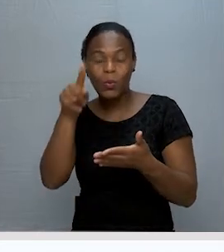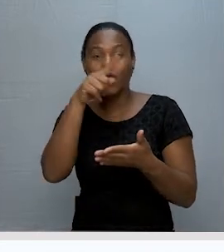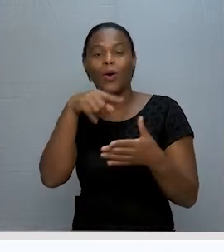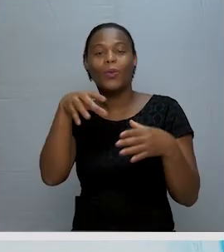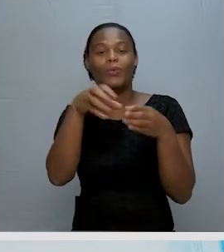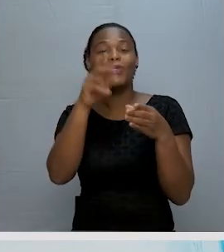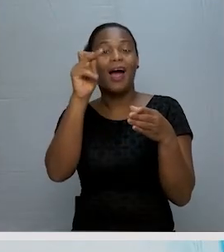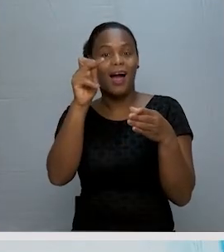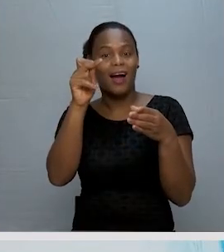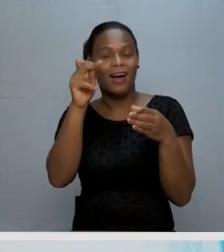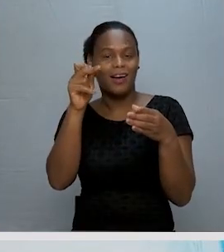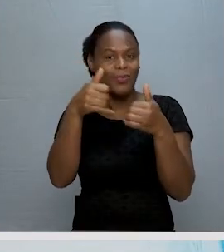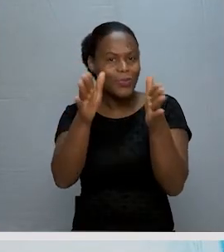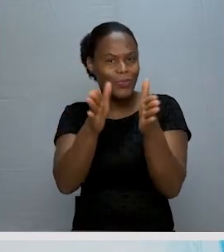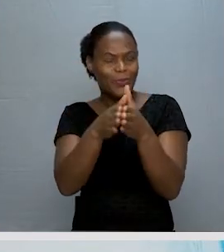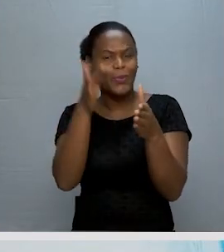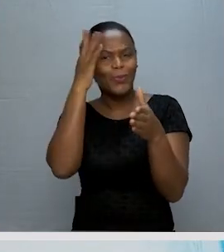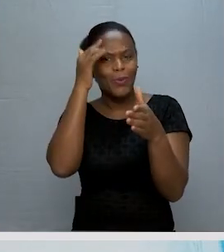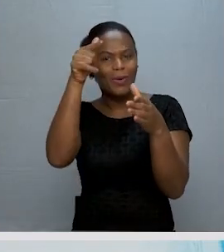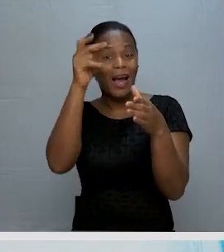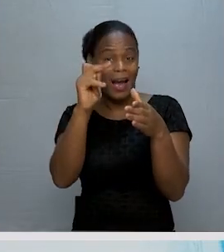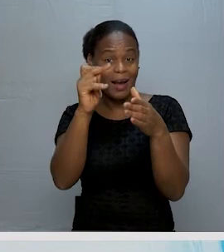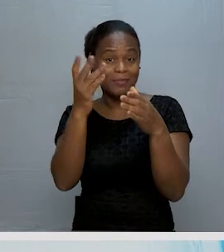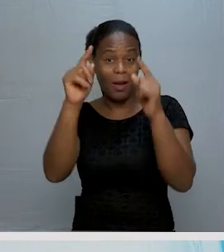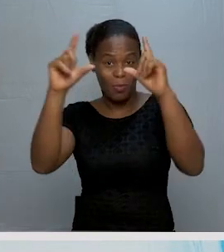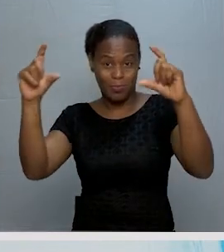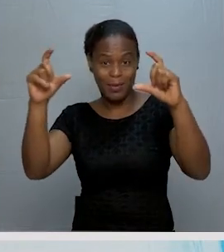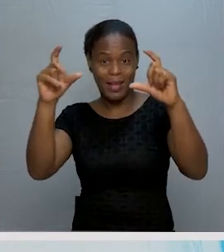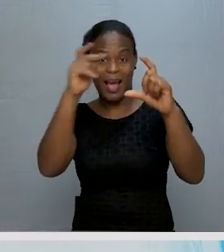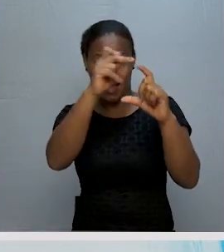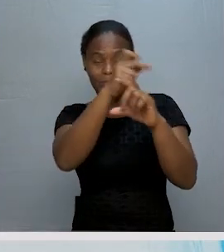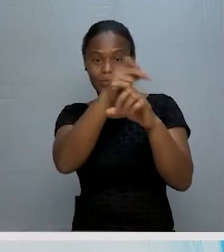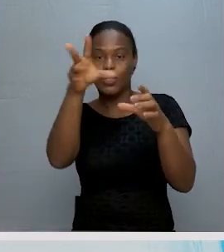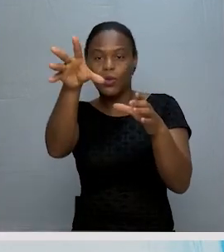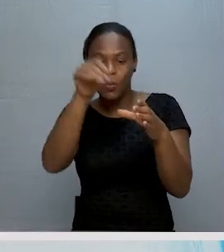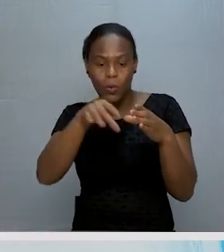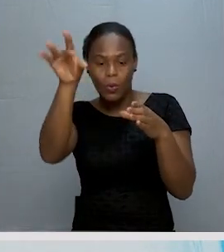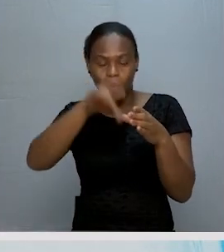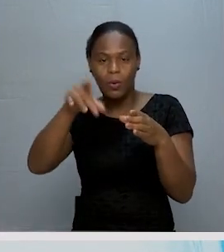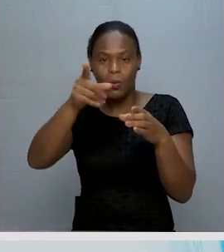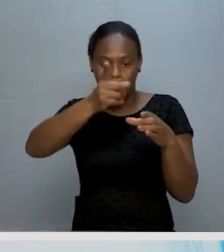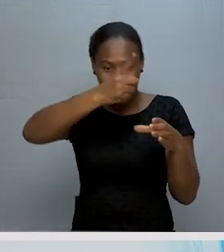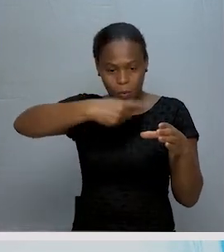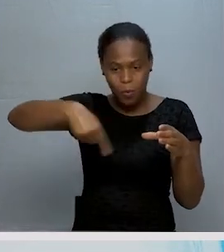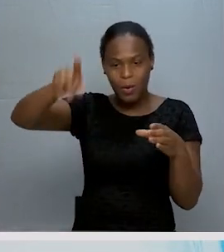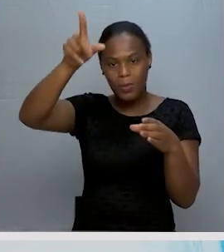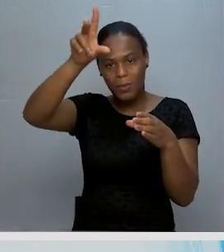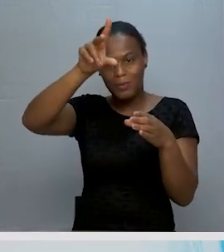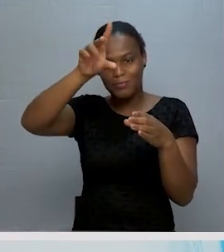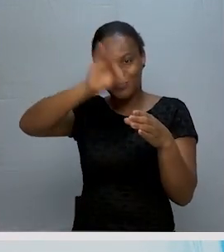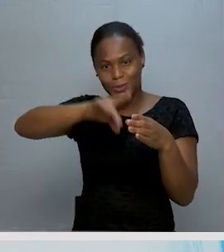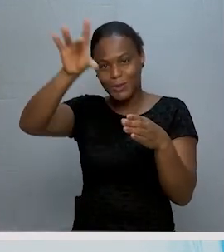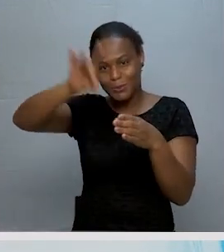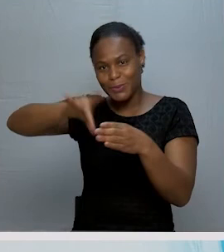conjunto A. Vamos pegar o conjunto A anteriormente dado. Vamos escrever esse conjunto através